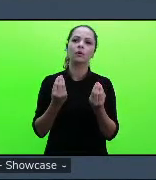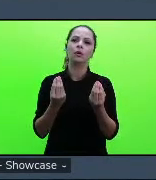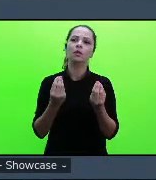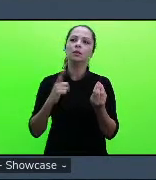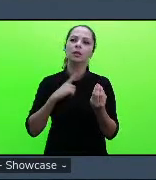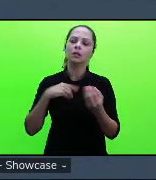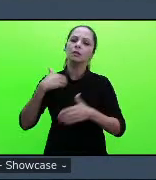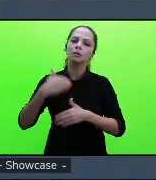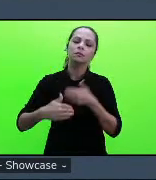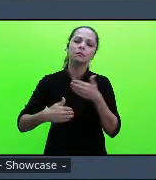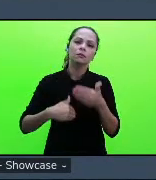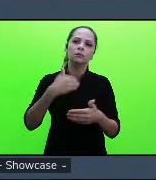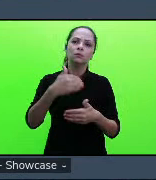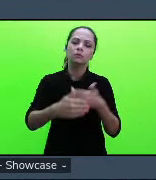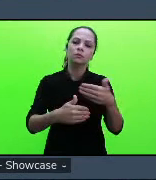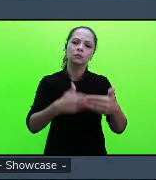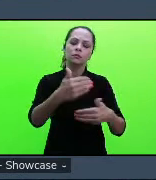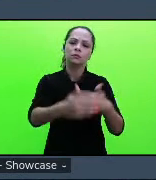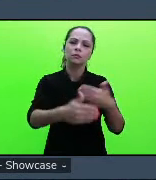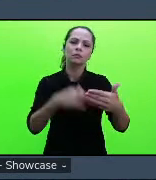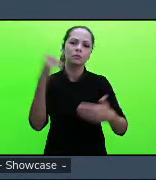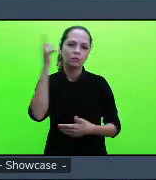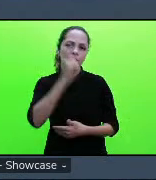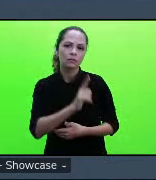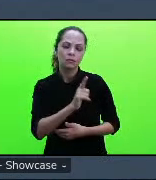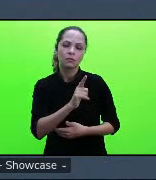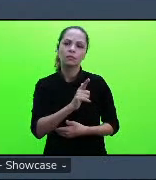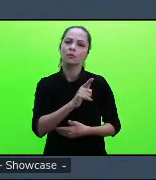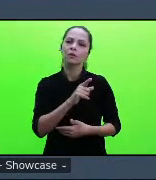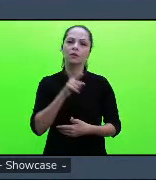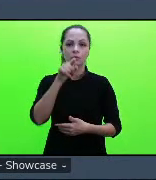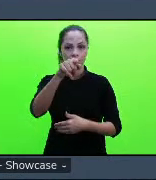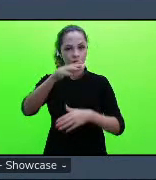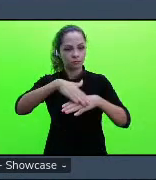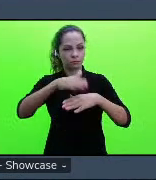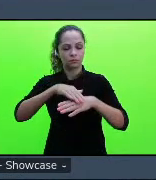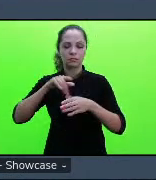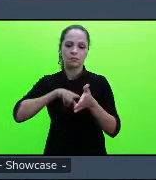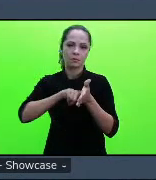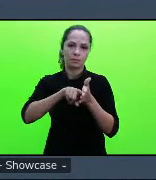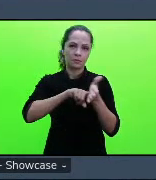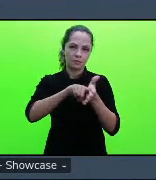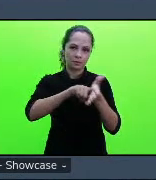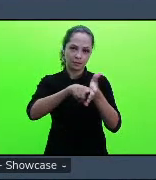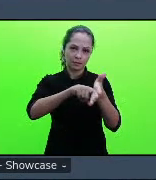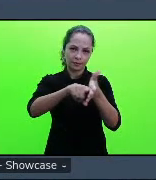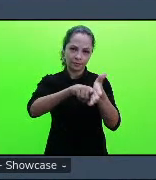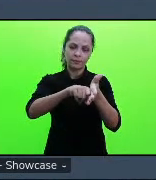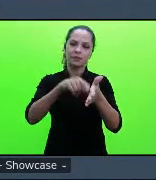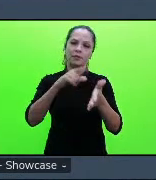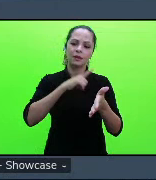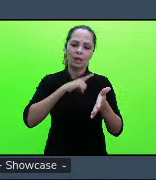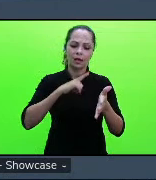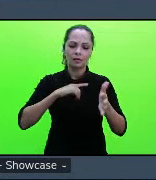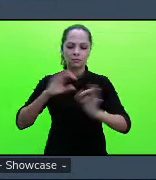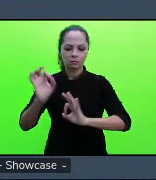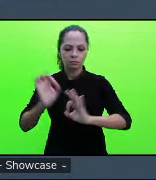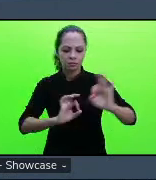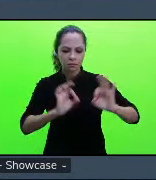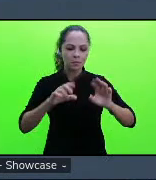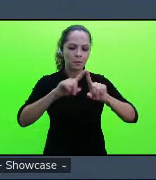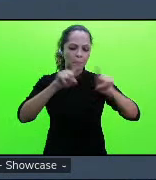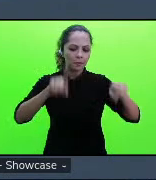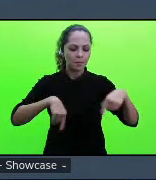tomadas de acordo com a pesquisa de vocês que vocês vislumbraram talvez alguns programas ou algumas ações algumas